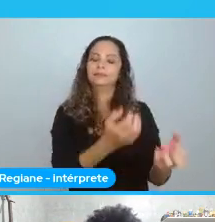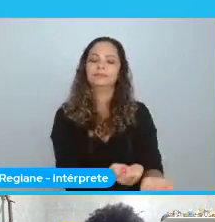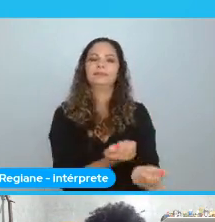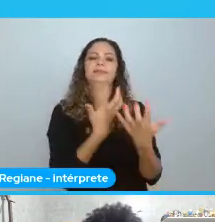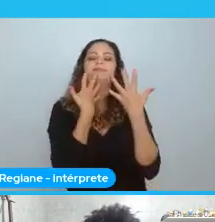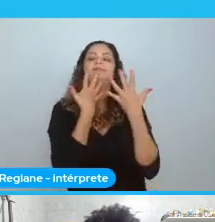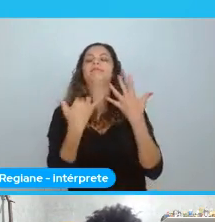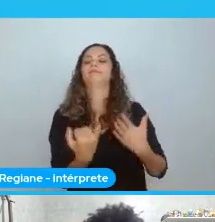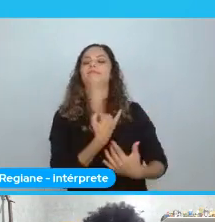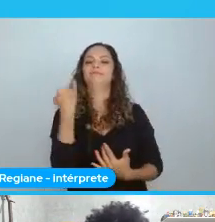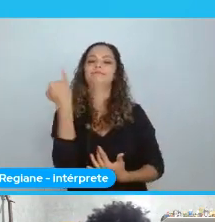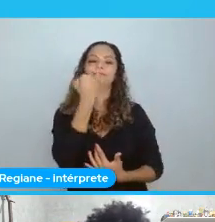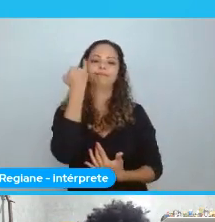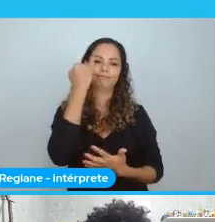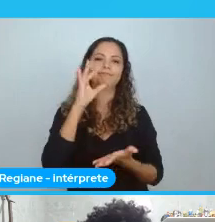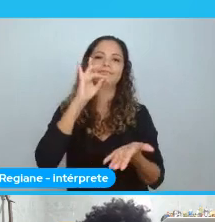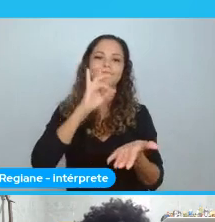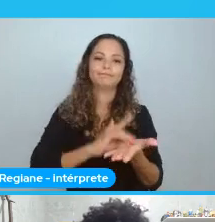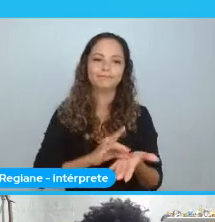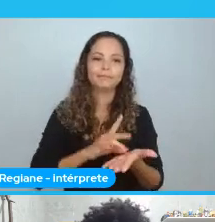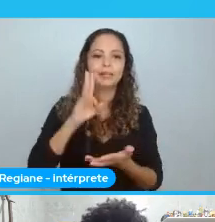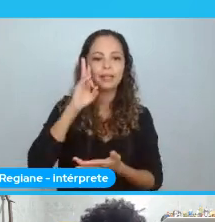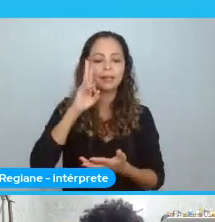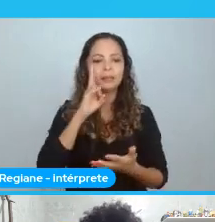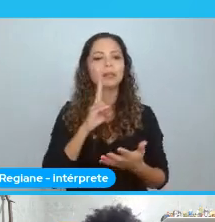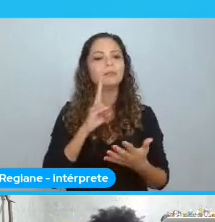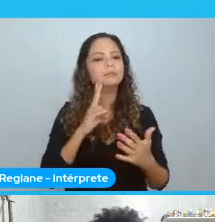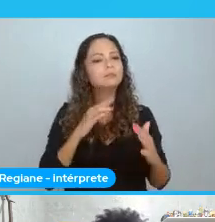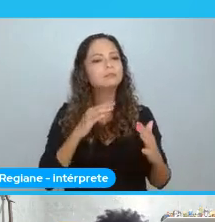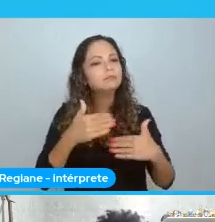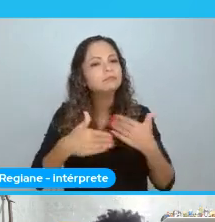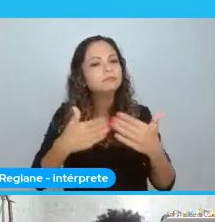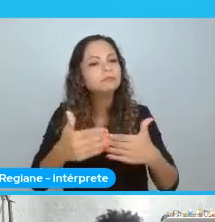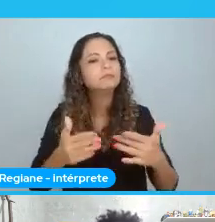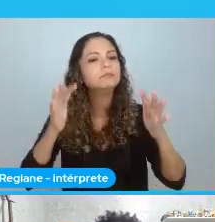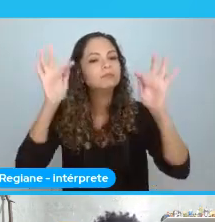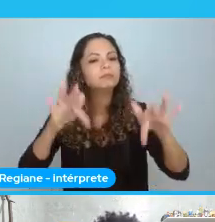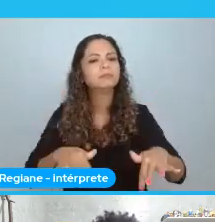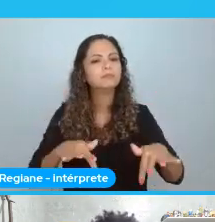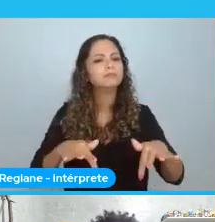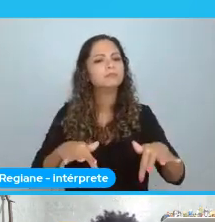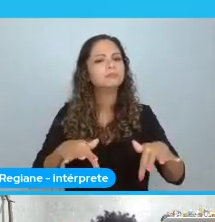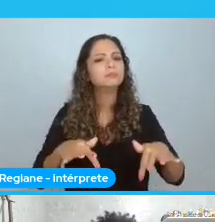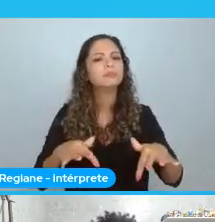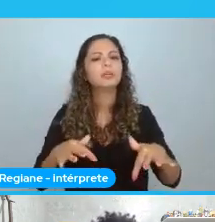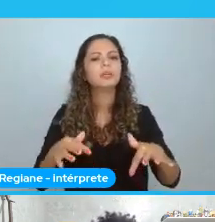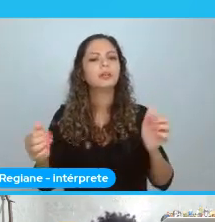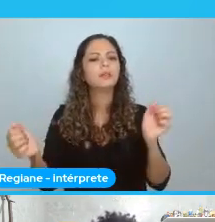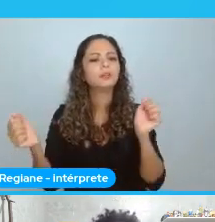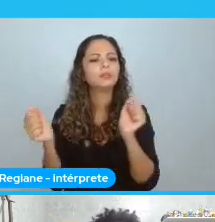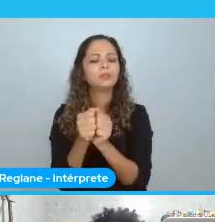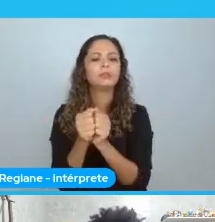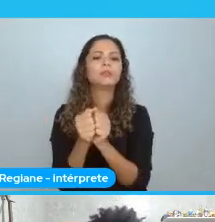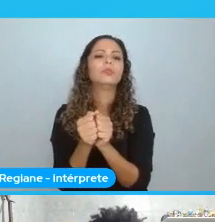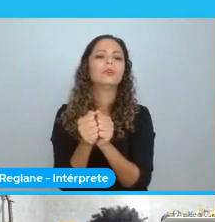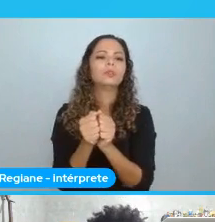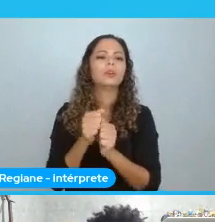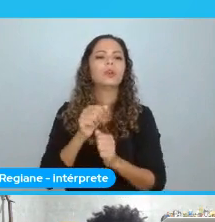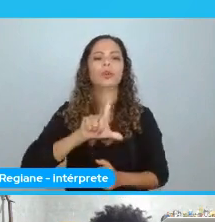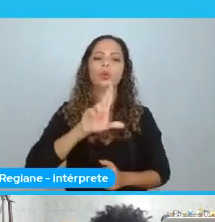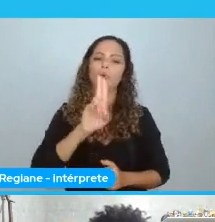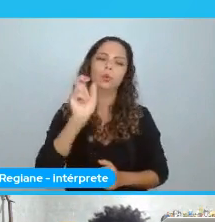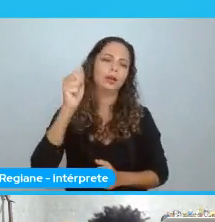Brasil. No Pai Bar. Que a gente estava. Num bar que a gente estava. Eu lembro que eu estava com Juliana em Raiol. Eu estava com Luanda.